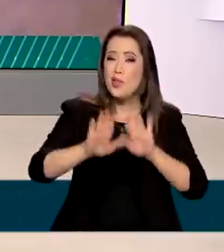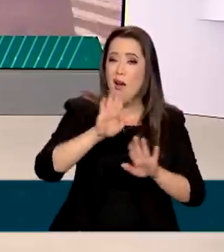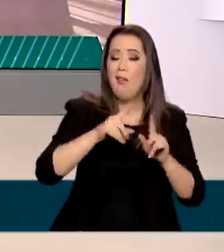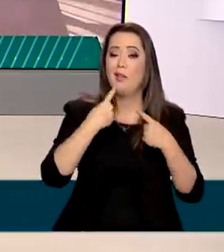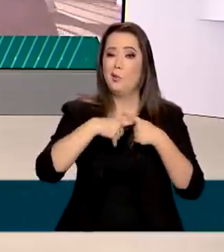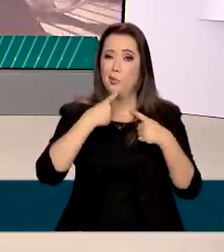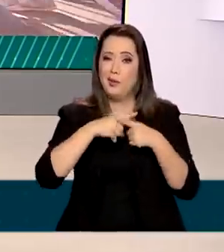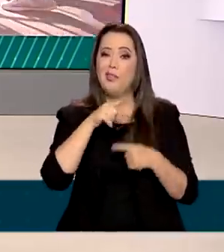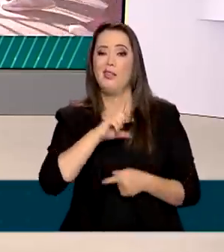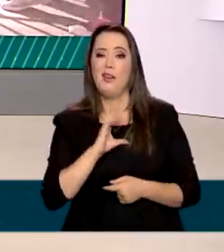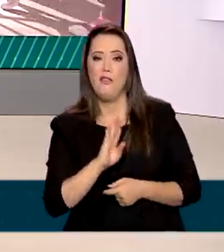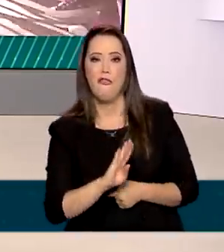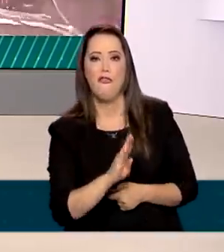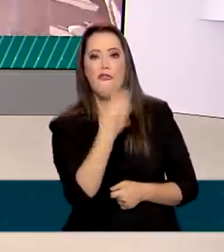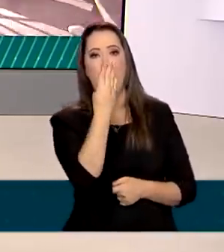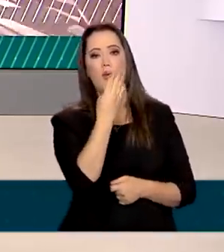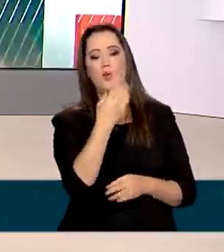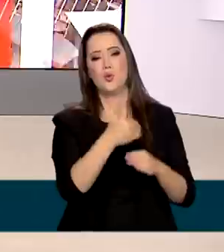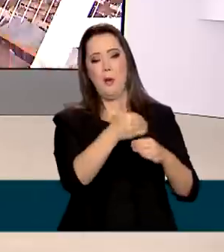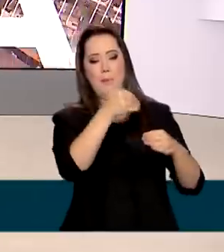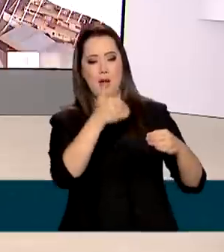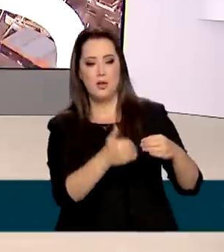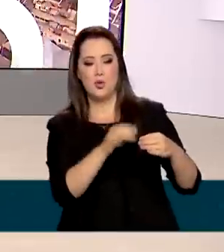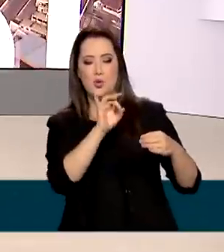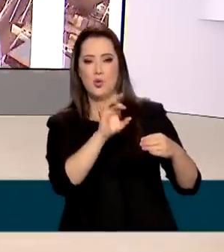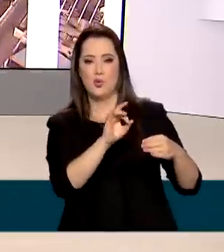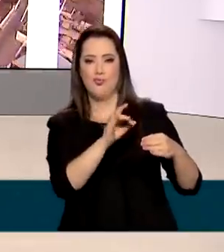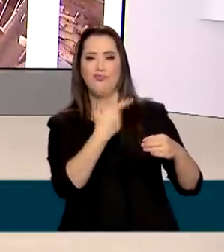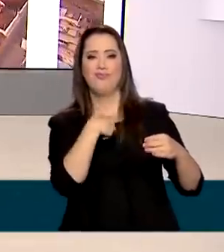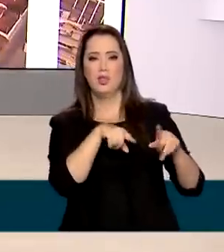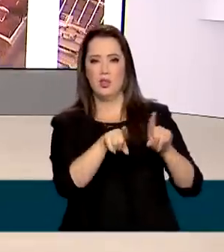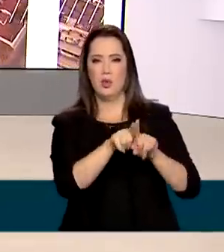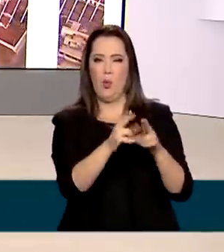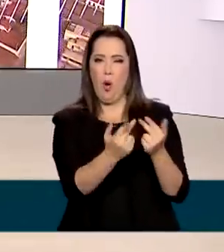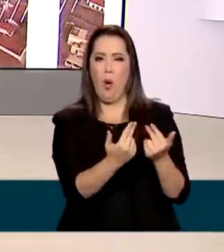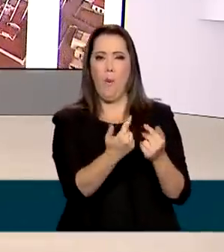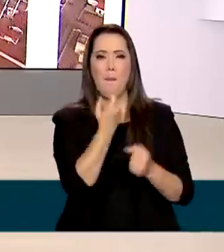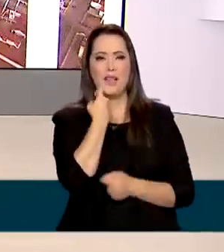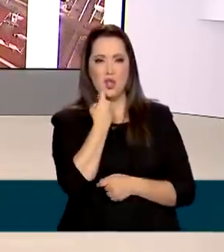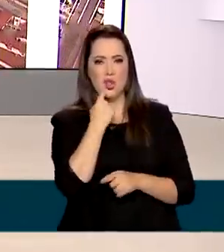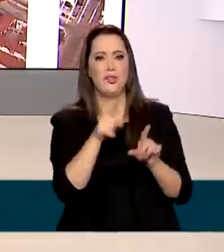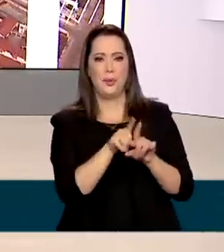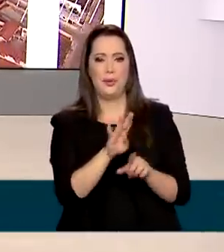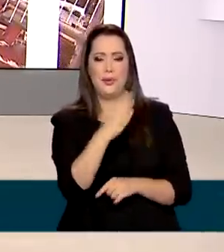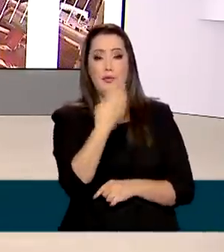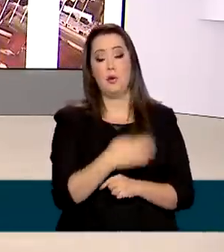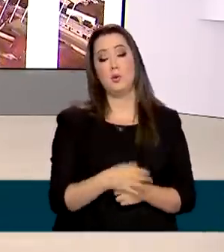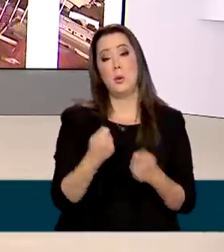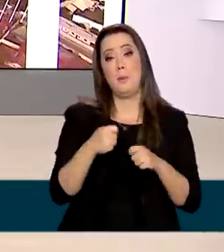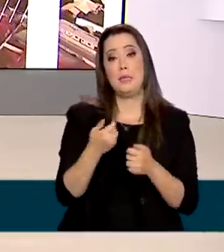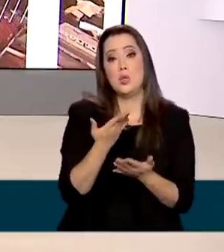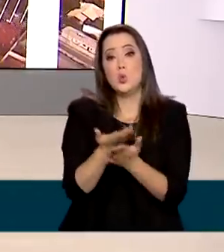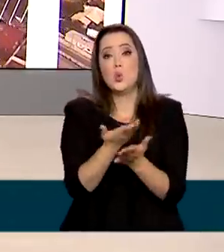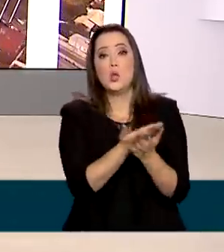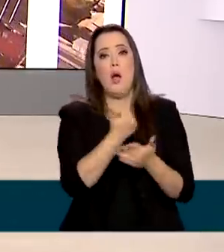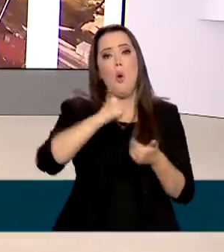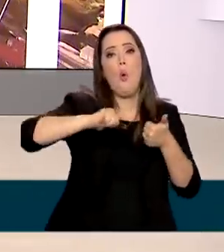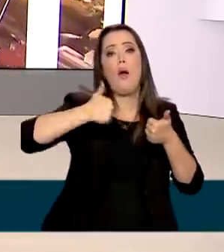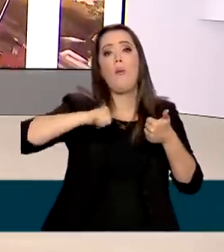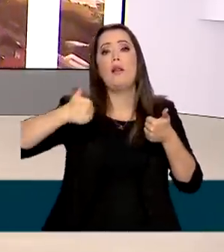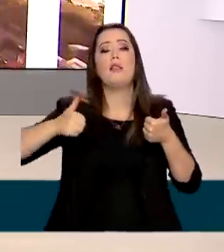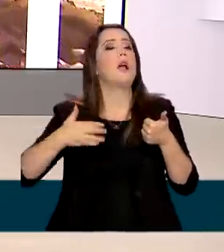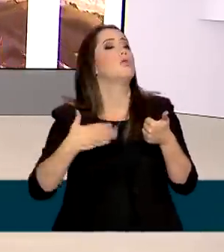do mundo? Atrás apenas do pescado? O produto passa pela constante fiscalização e análise de qualidade do Ministério da